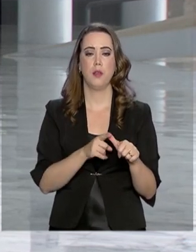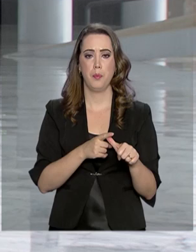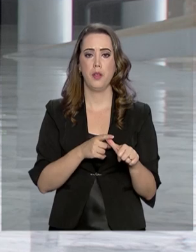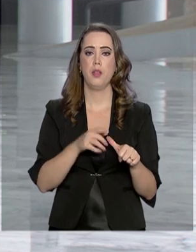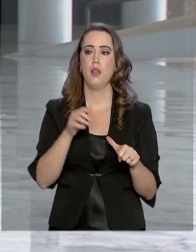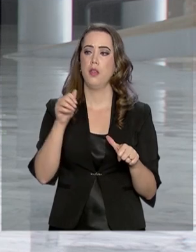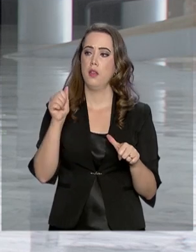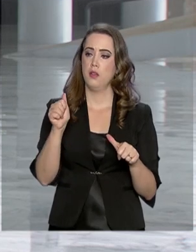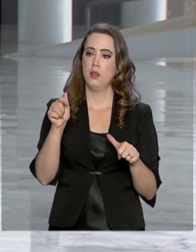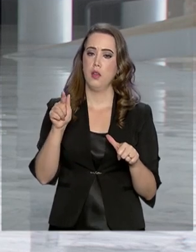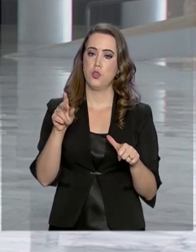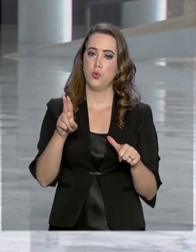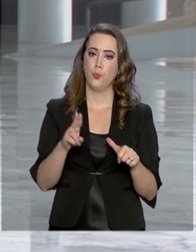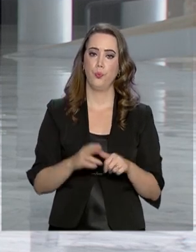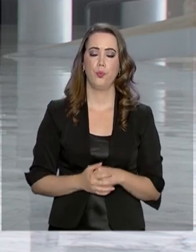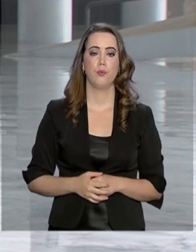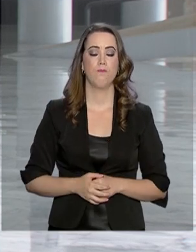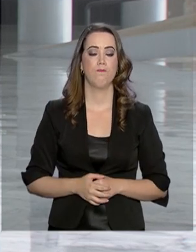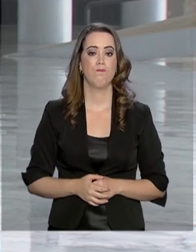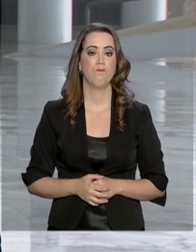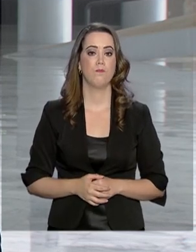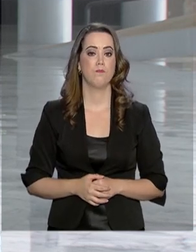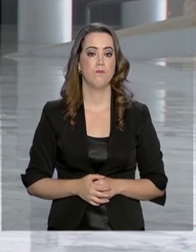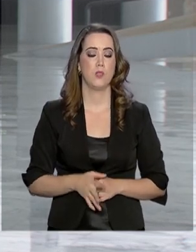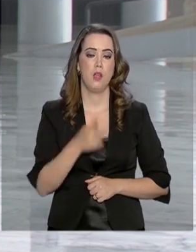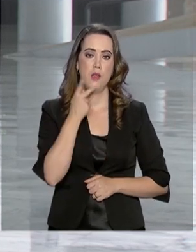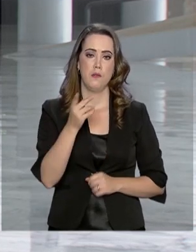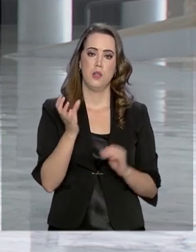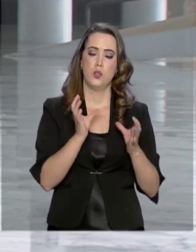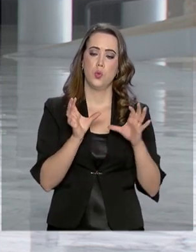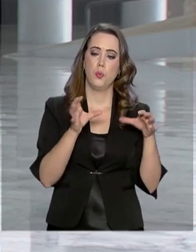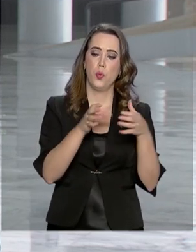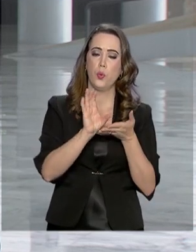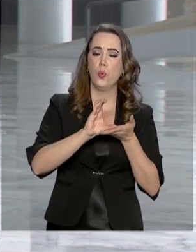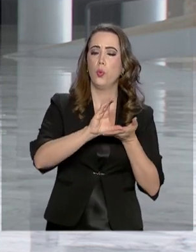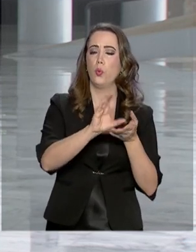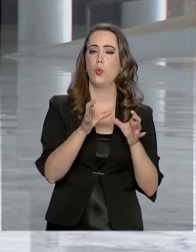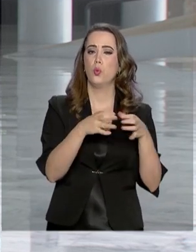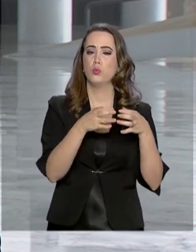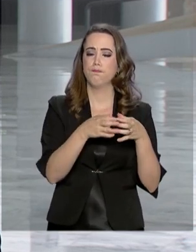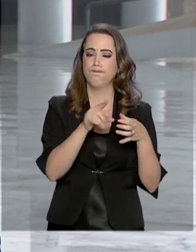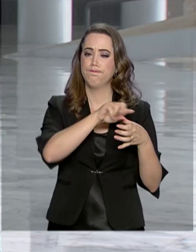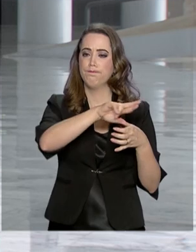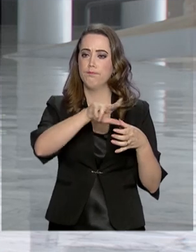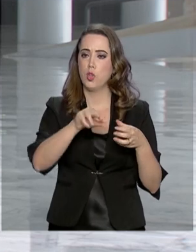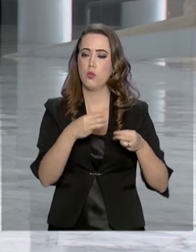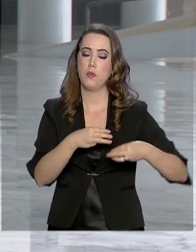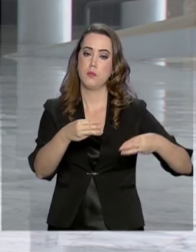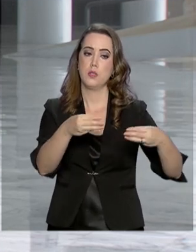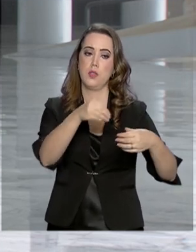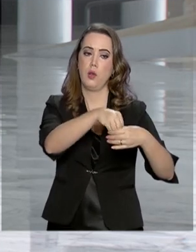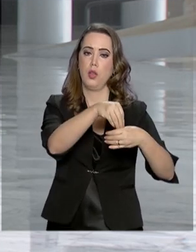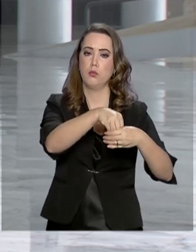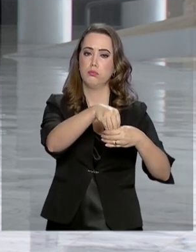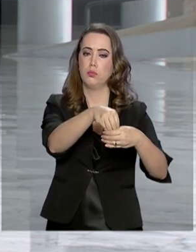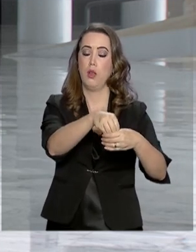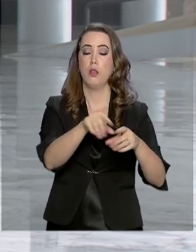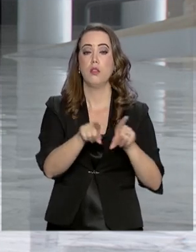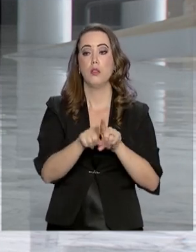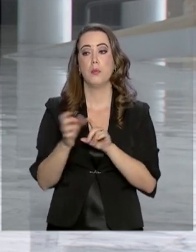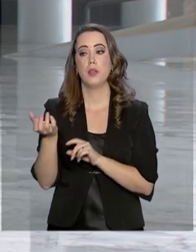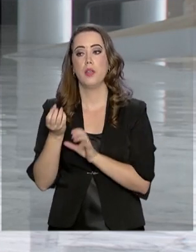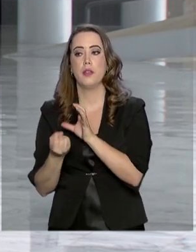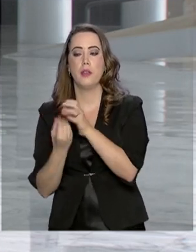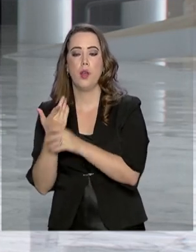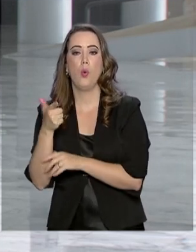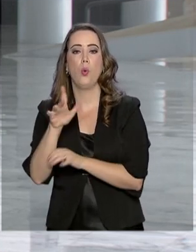Geral da União, a AGU. E falando sobre comitê ministerial, o governo também pretende criar, nos próximos